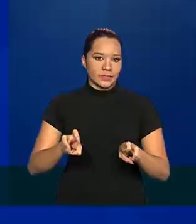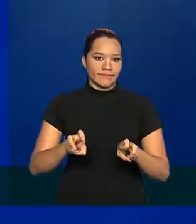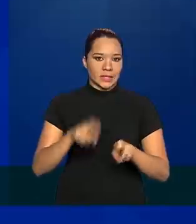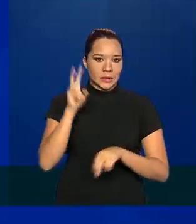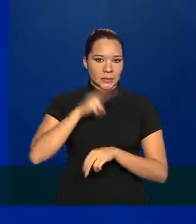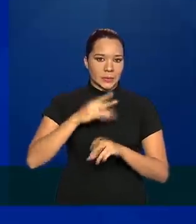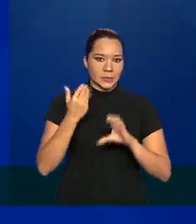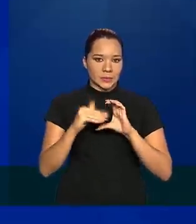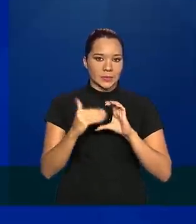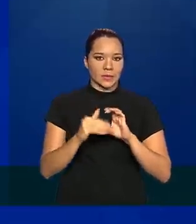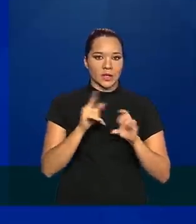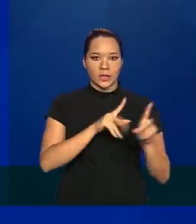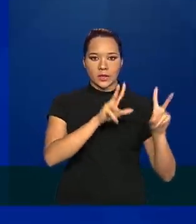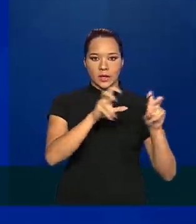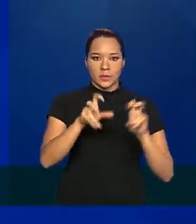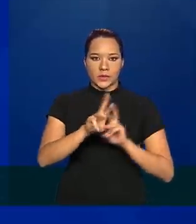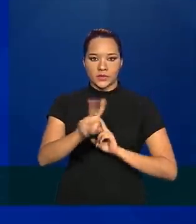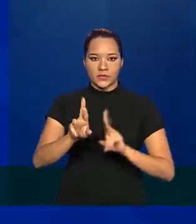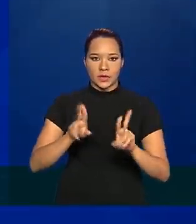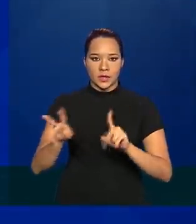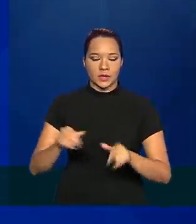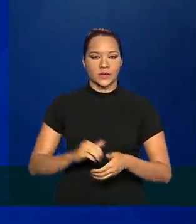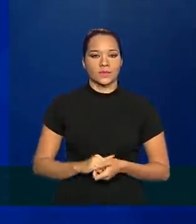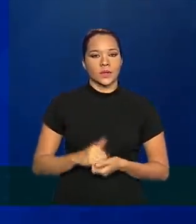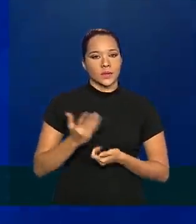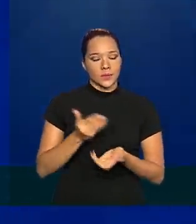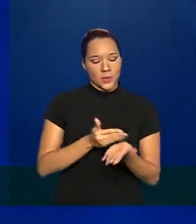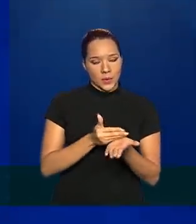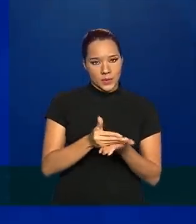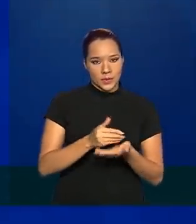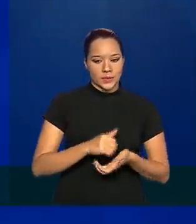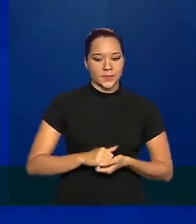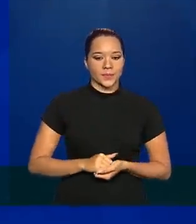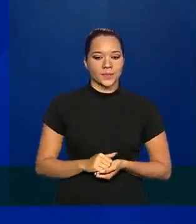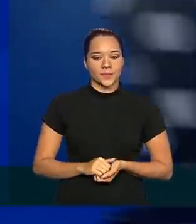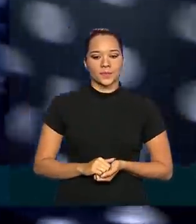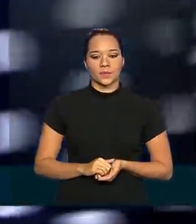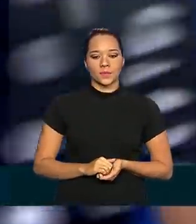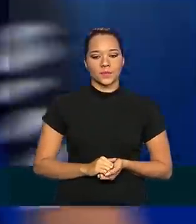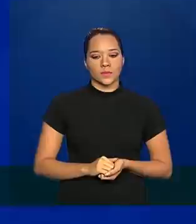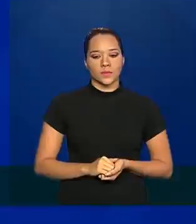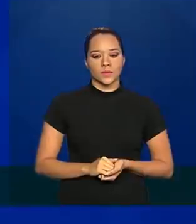São diversos assuntos, então vamos ao começo aqui, só um instantinho.